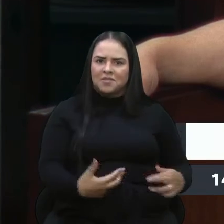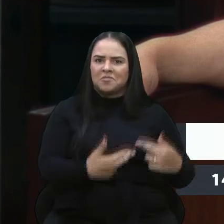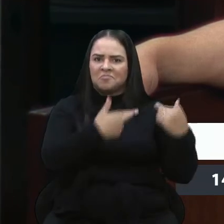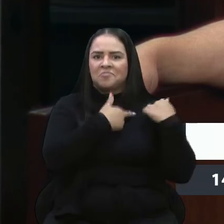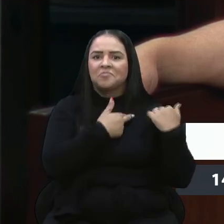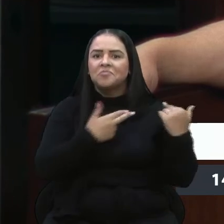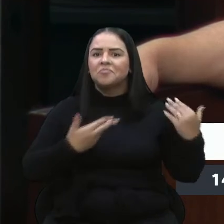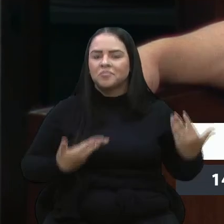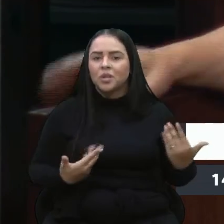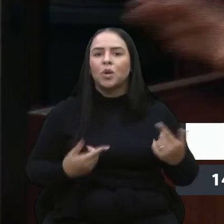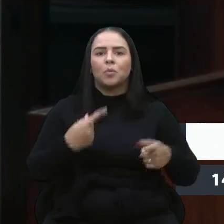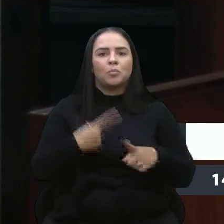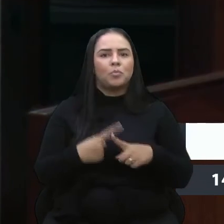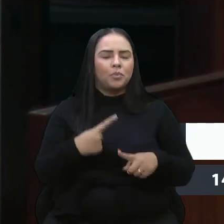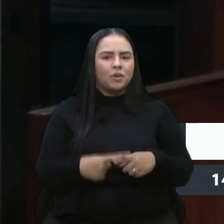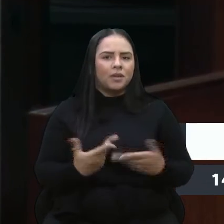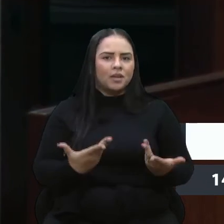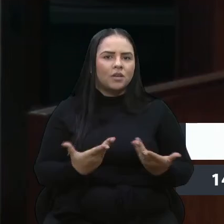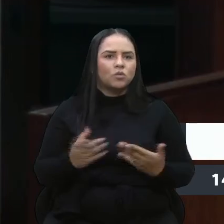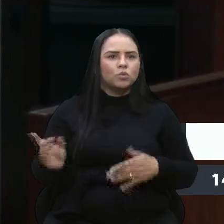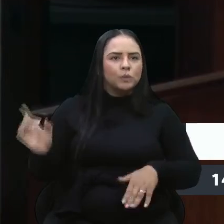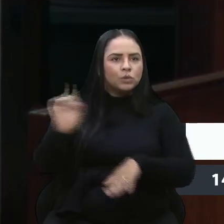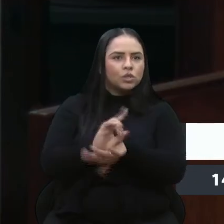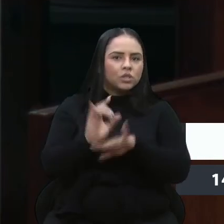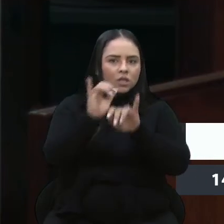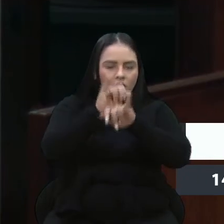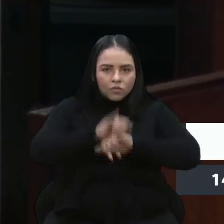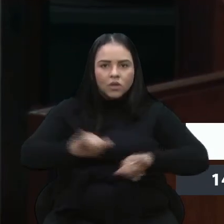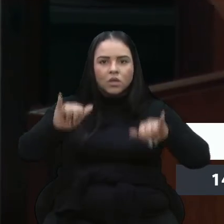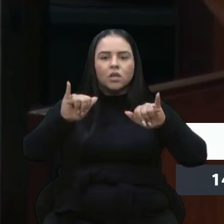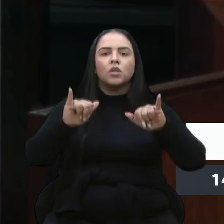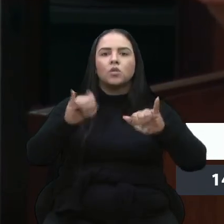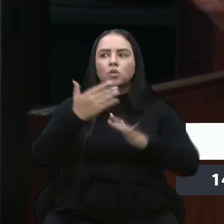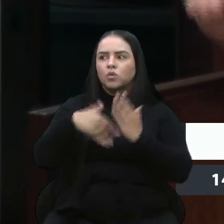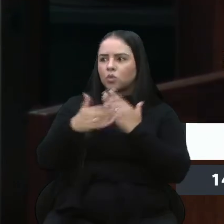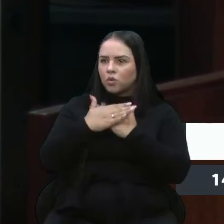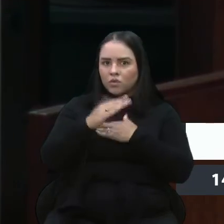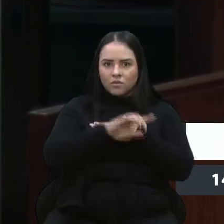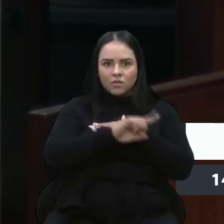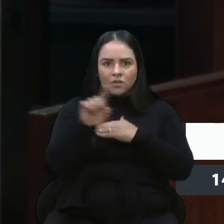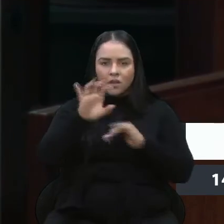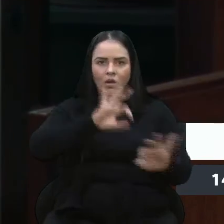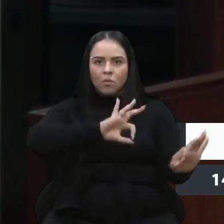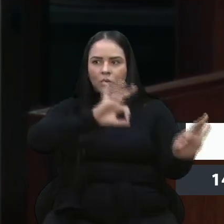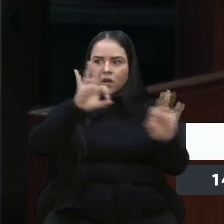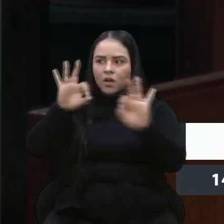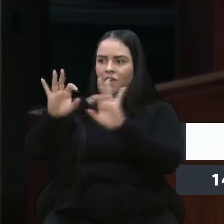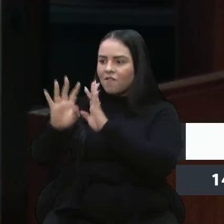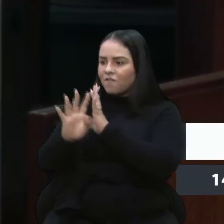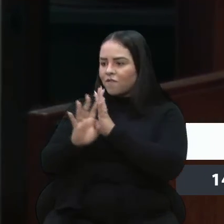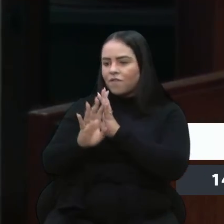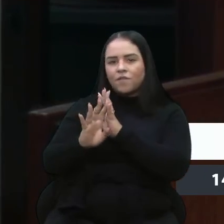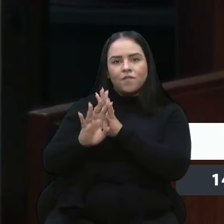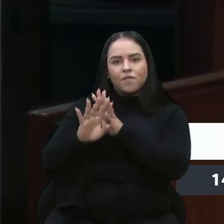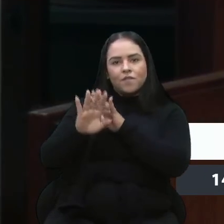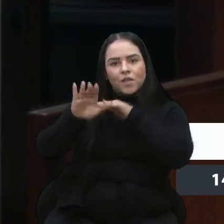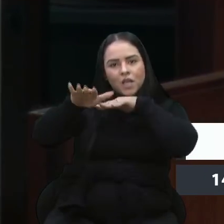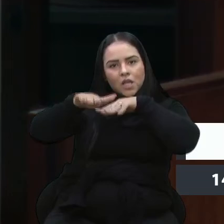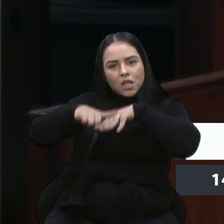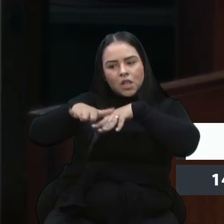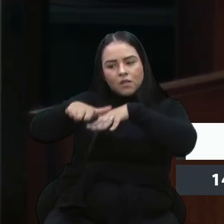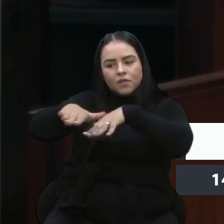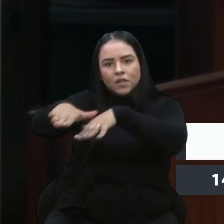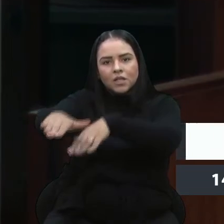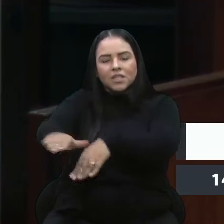responsabilidade, porque assim, ó, no dia que foi anunciado, todo mundo aqui acompanhou. Foi filas e filas de seis, sete, oito